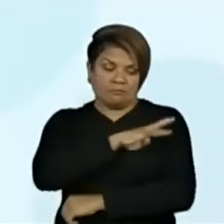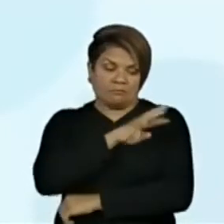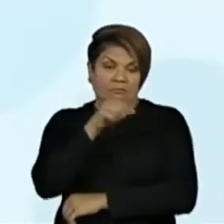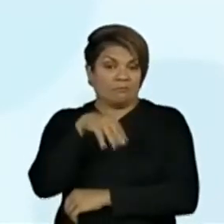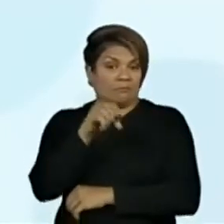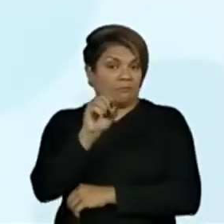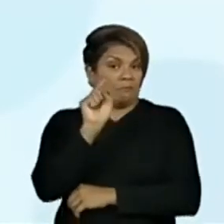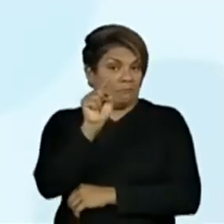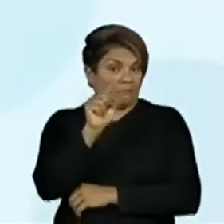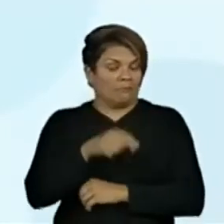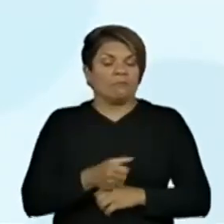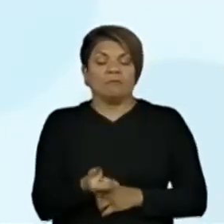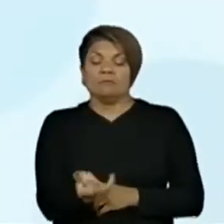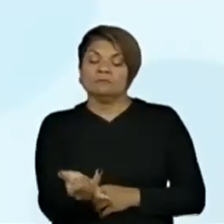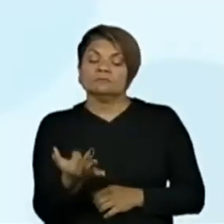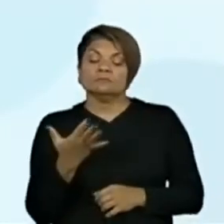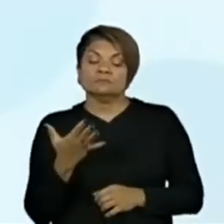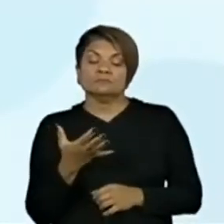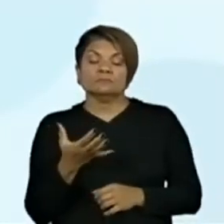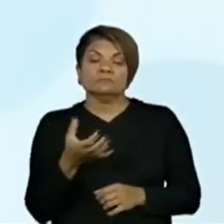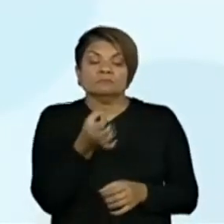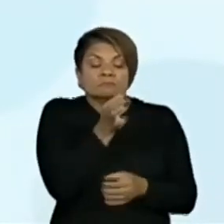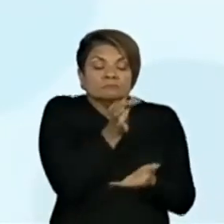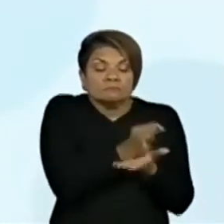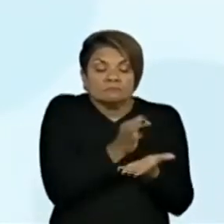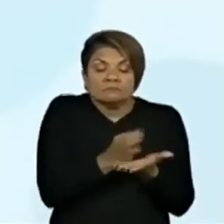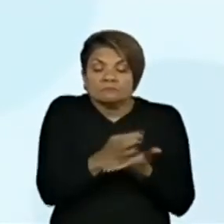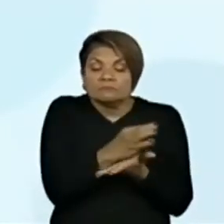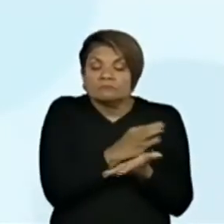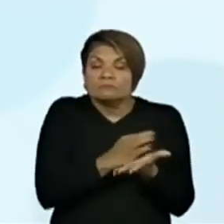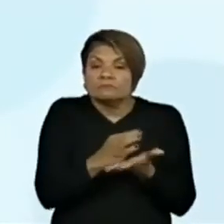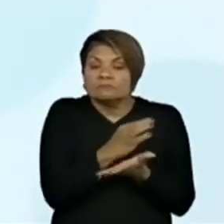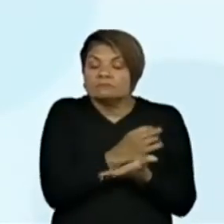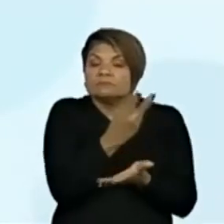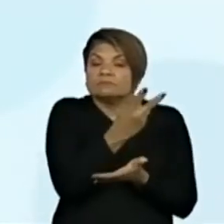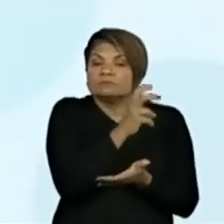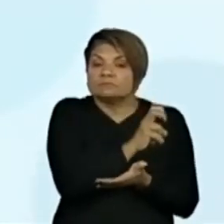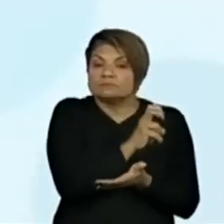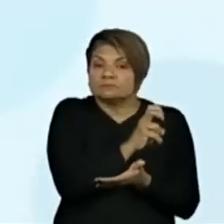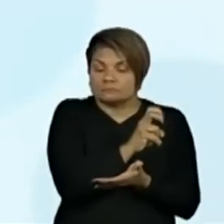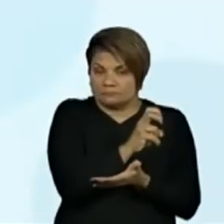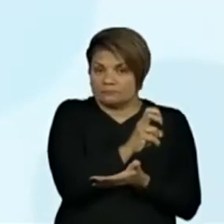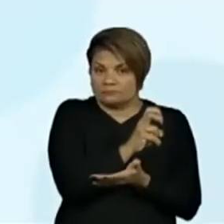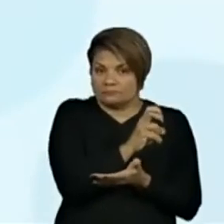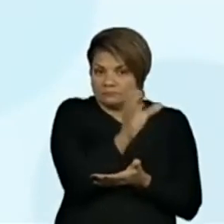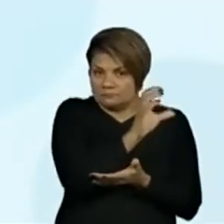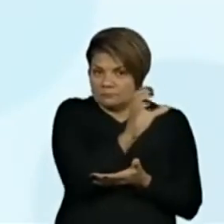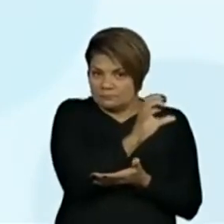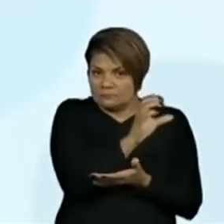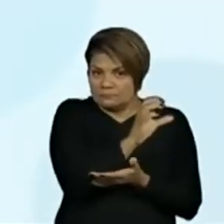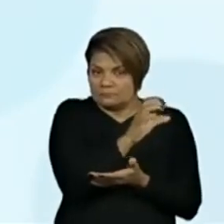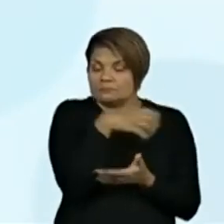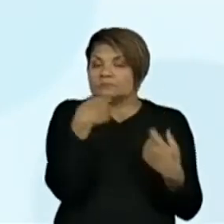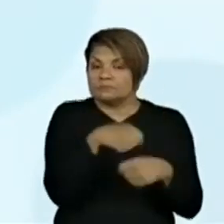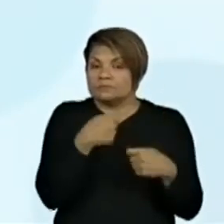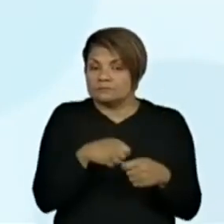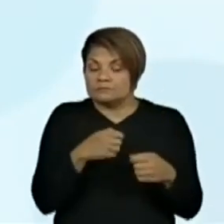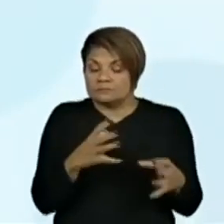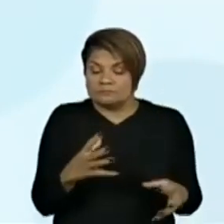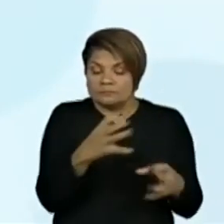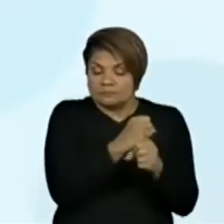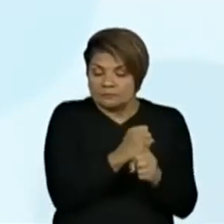Quantas moedas de 25 centavos são necessárias para completar um real?